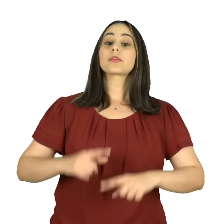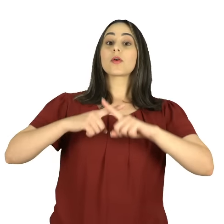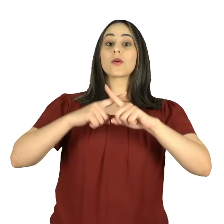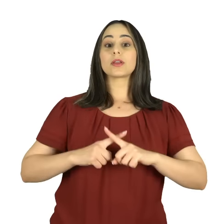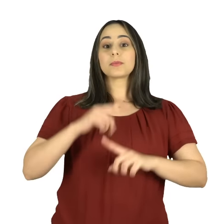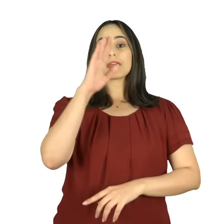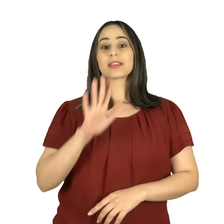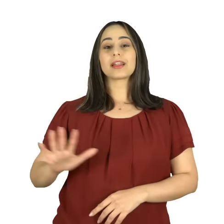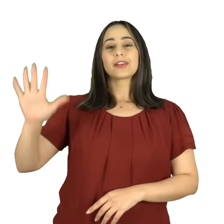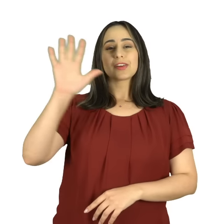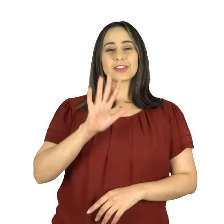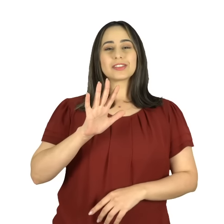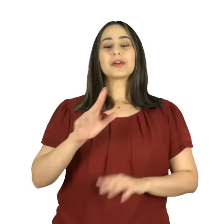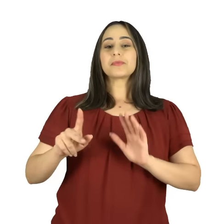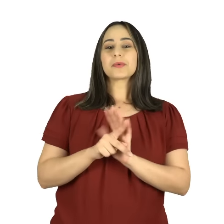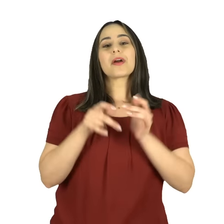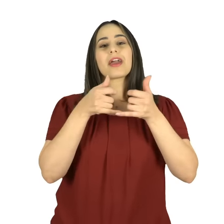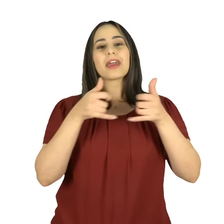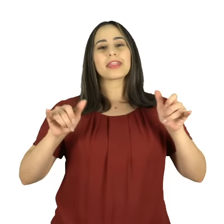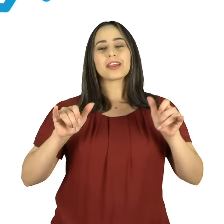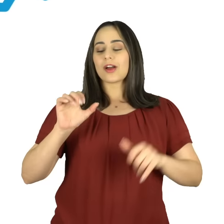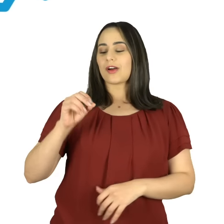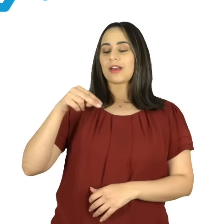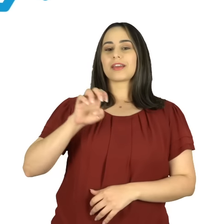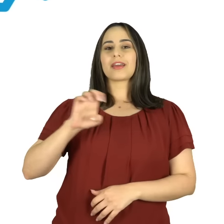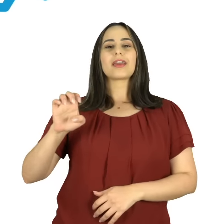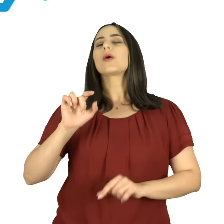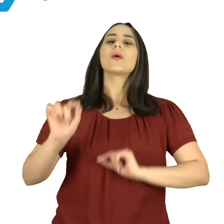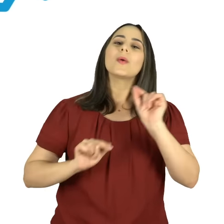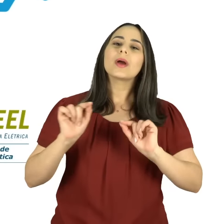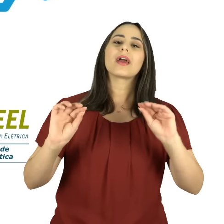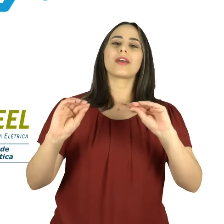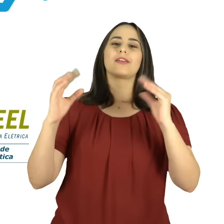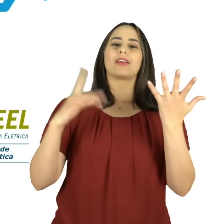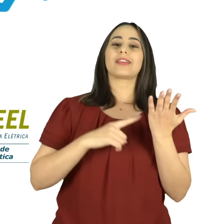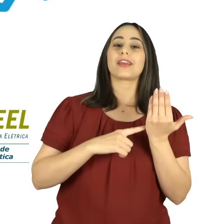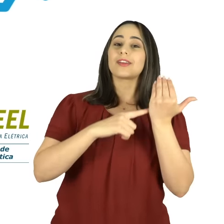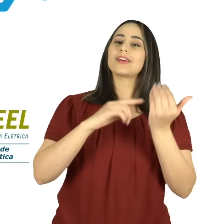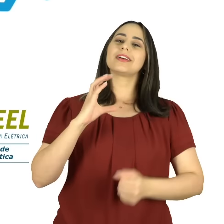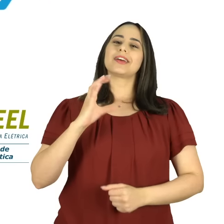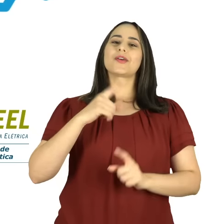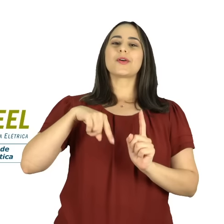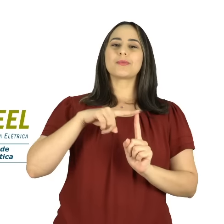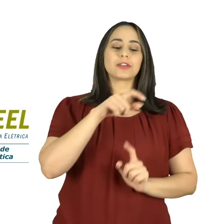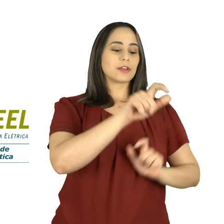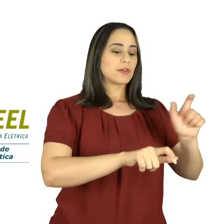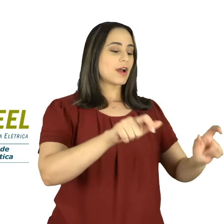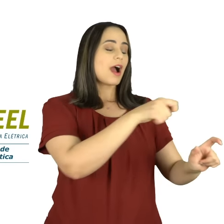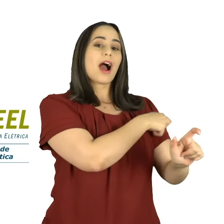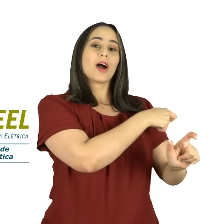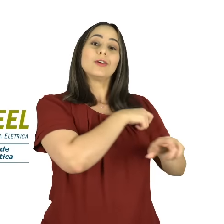A Olimpíada Nacional de Eficiência Energética, ONE, é um evento técnico-científico que tem como objetivo